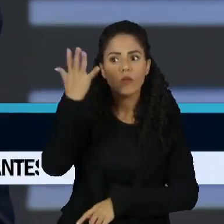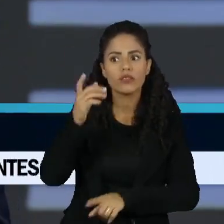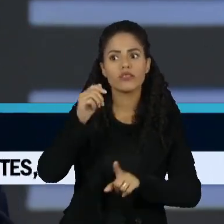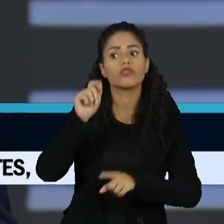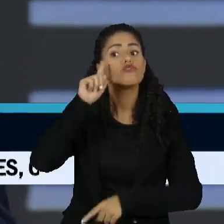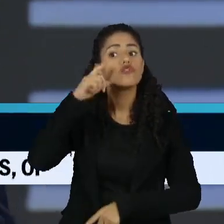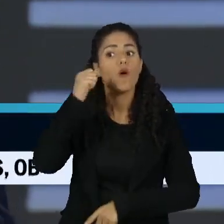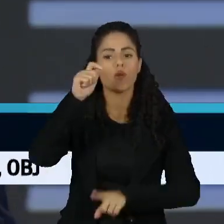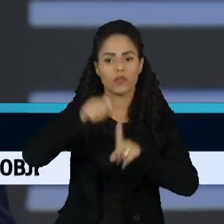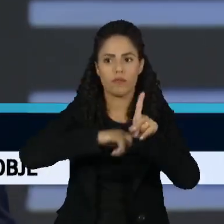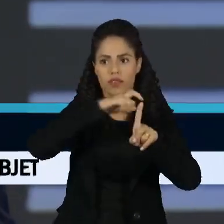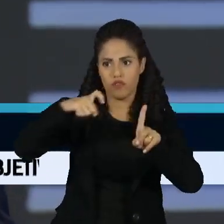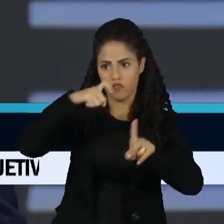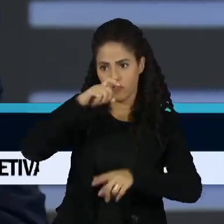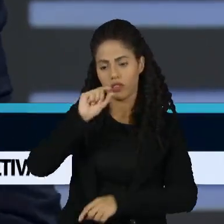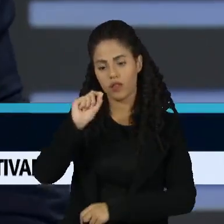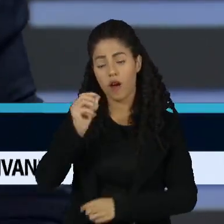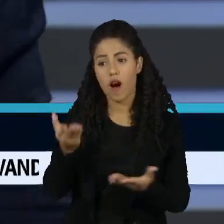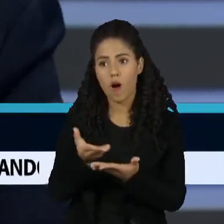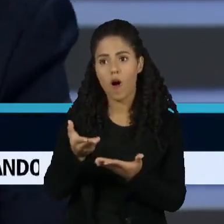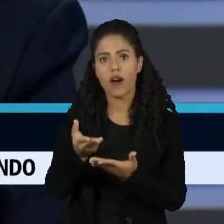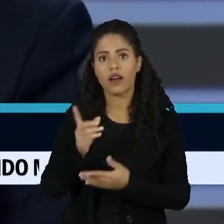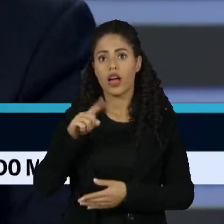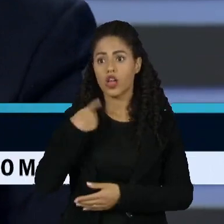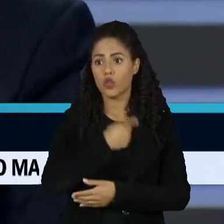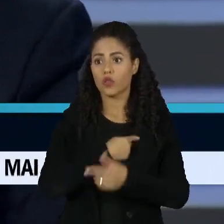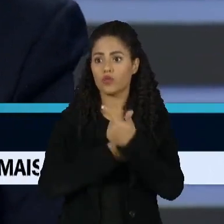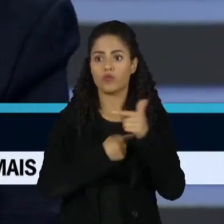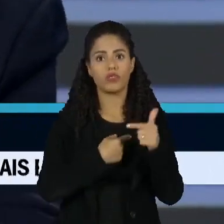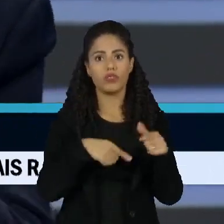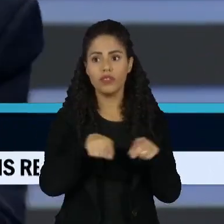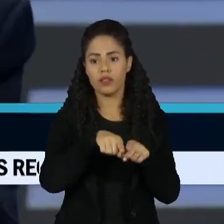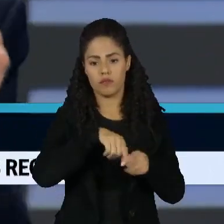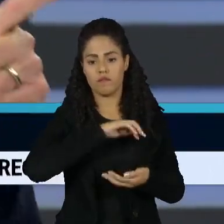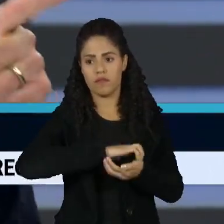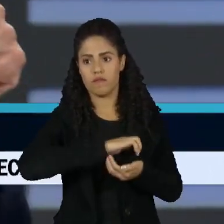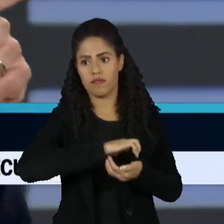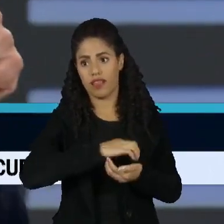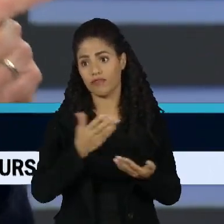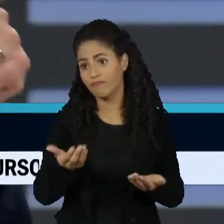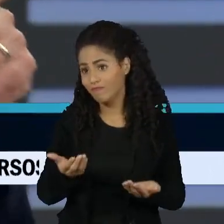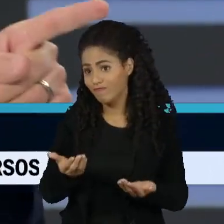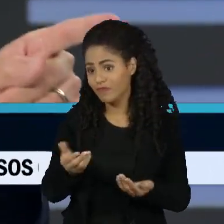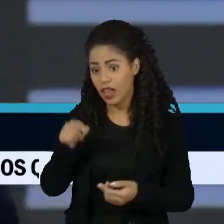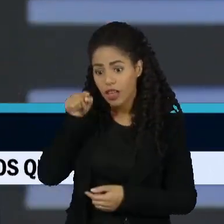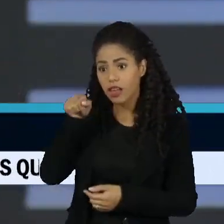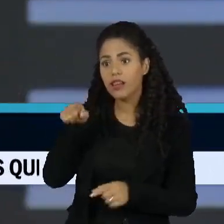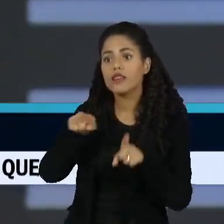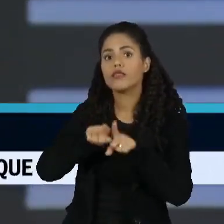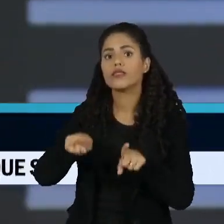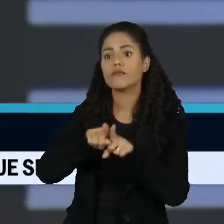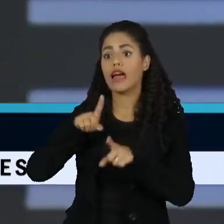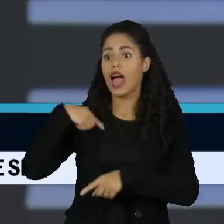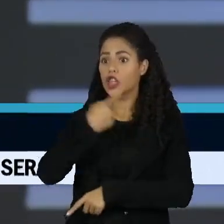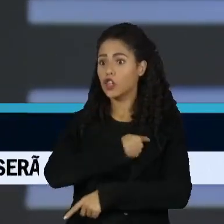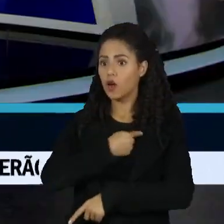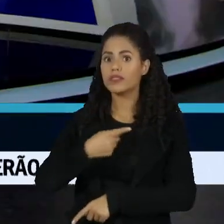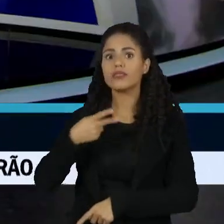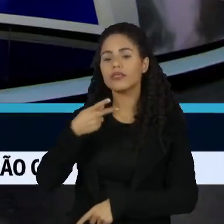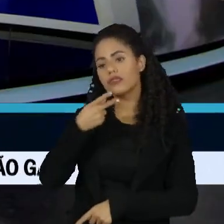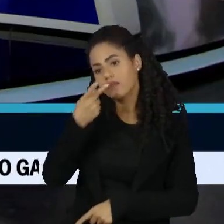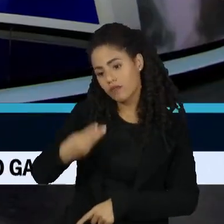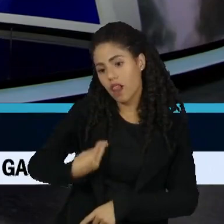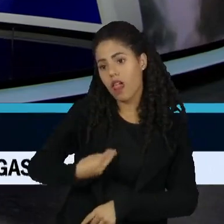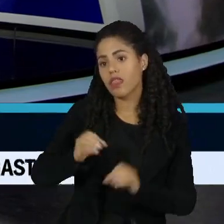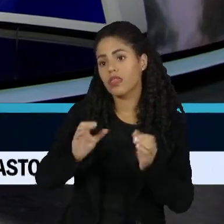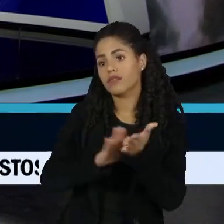janeiro, que é o dia da infâmia da República Brasileira, não teríamos mais Supremo Tribunal Federal. E não é só ele que não estaria falando lá, nós não estaríamos falando aqui.